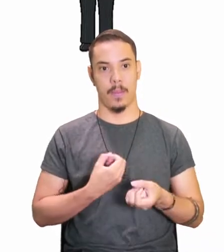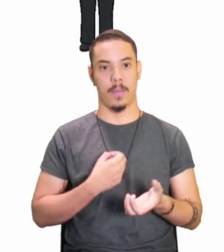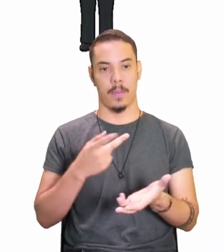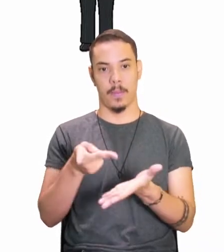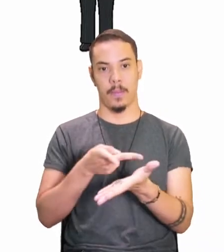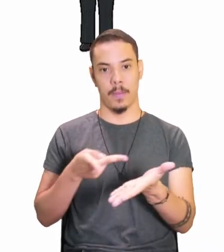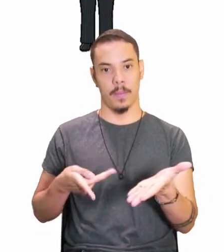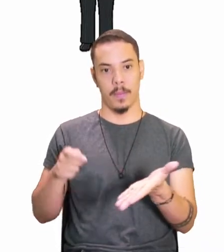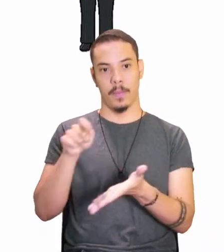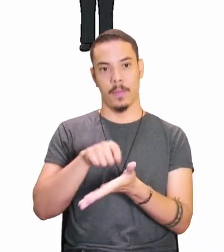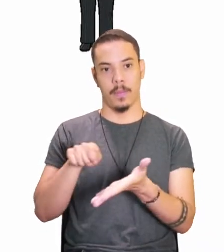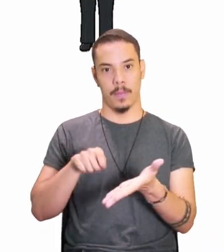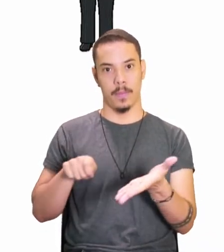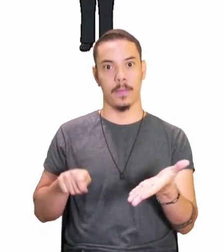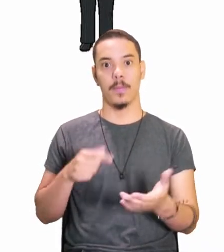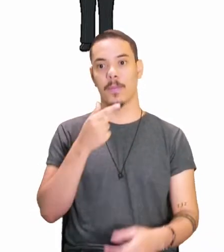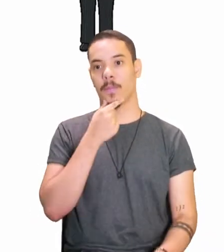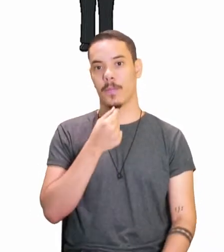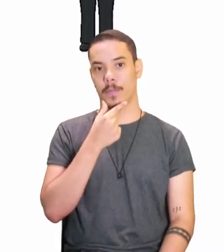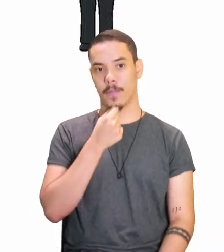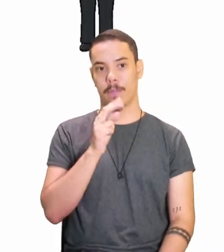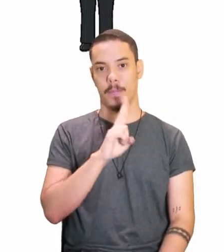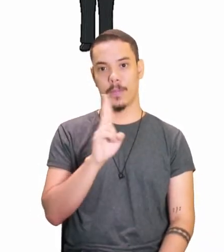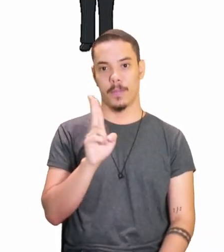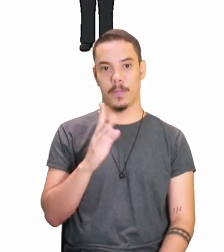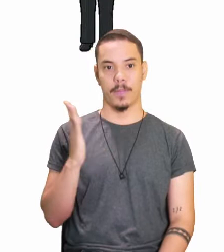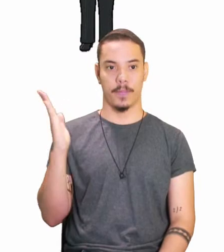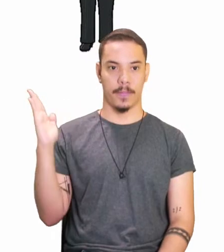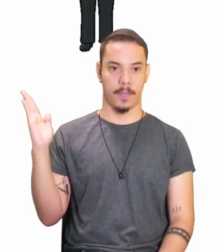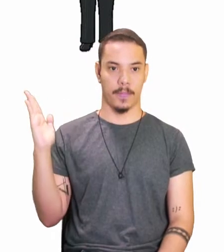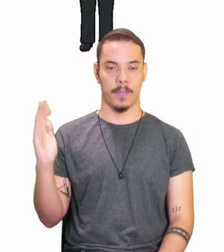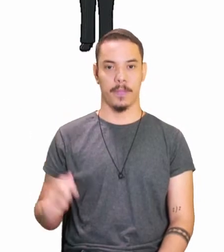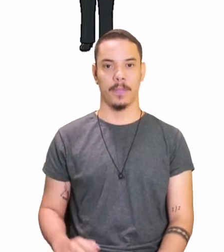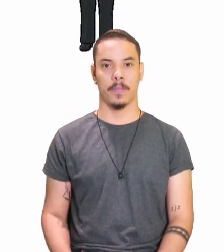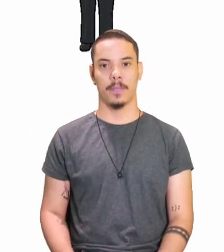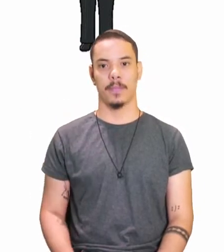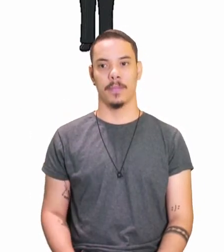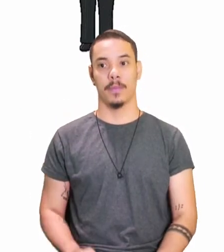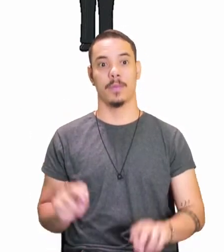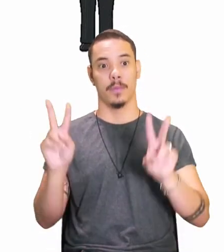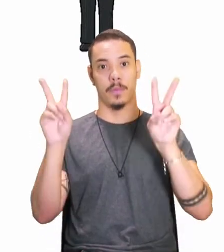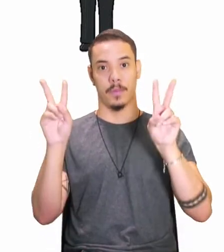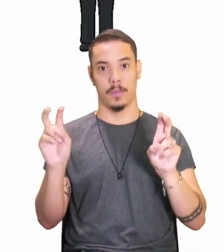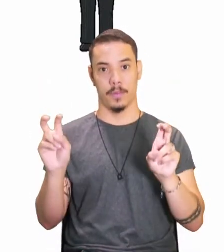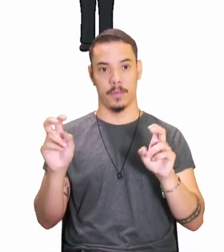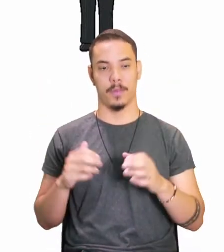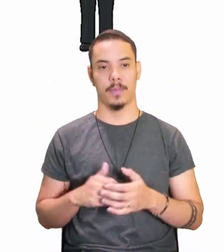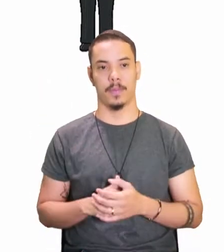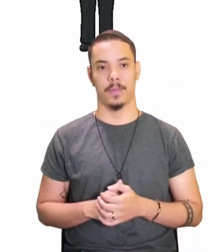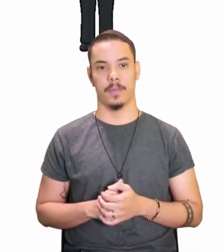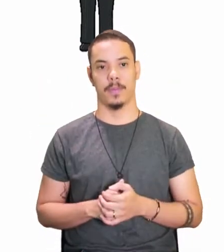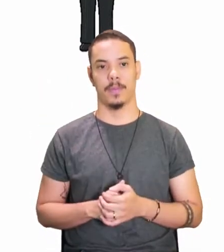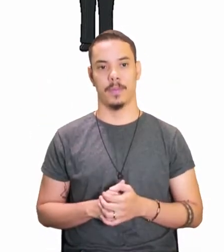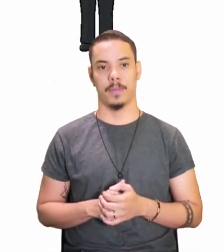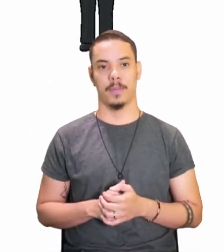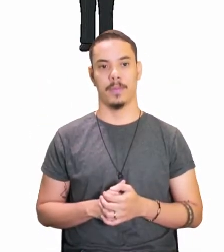é de Afonso Romano de Santana. Olha o título dessa poesia.